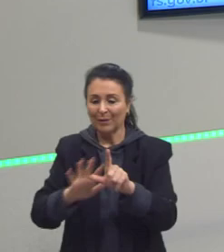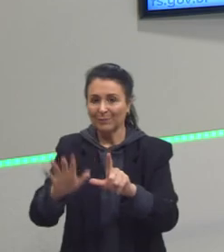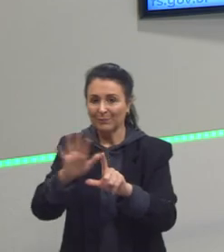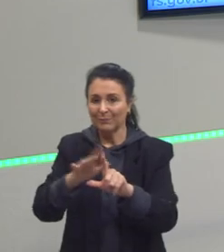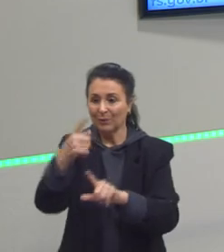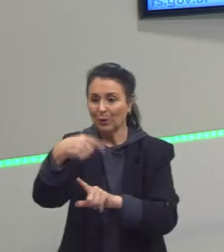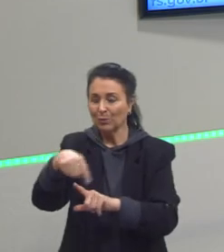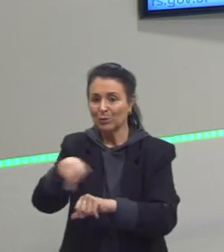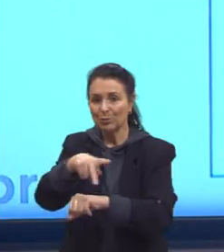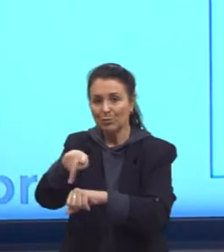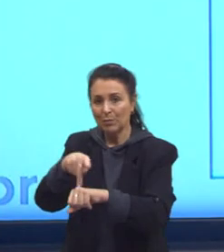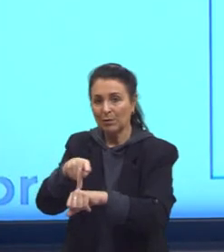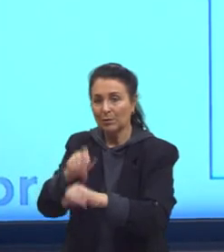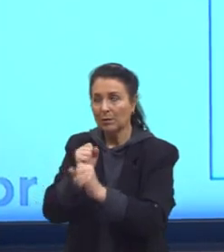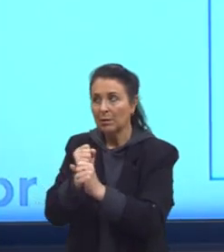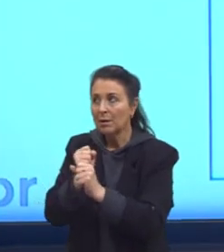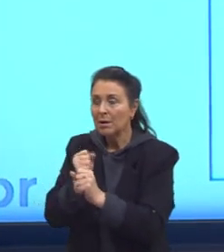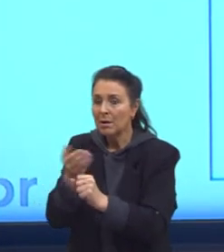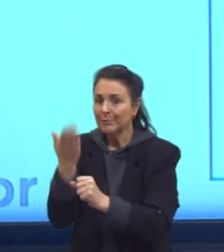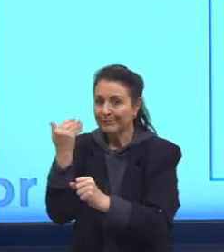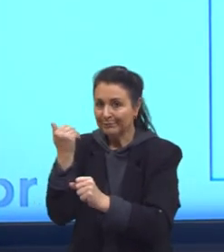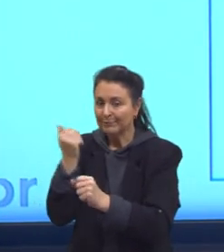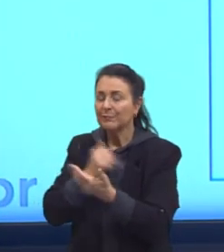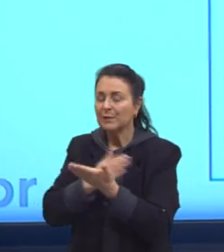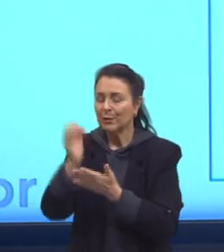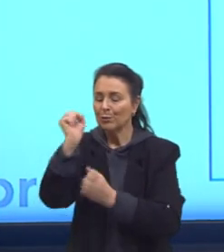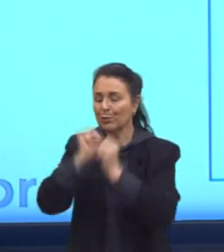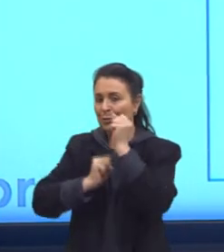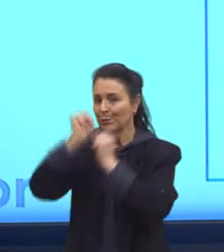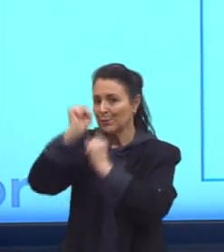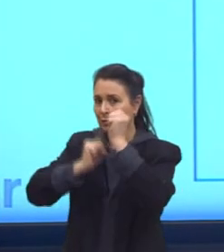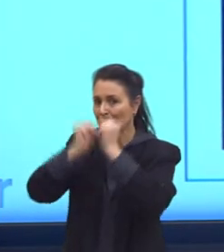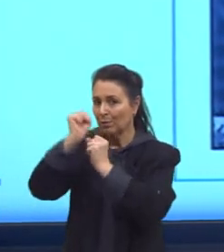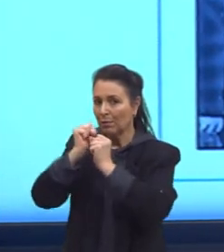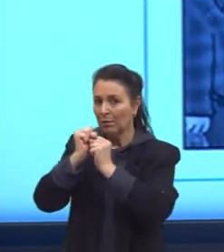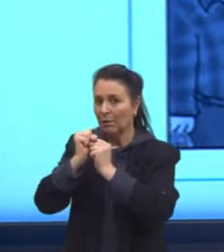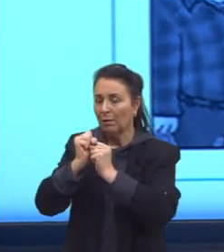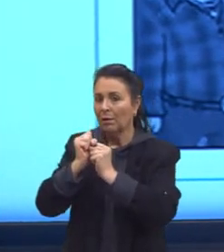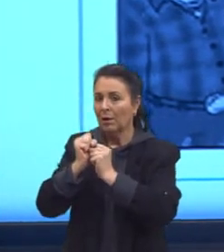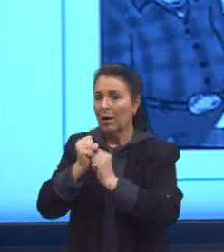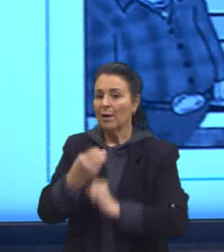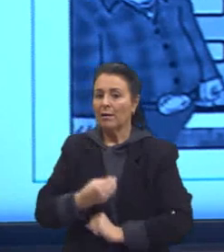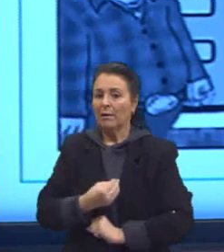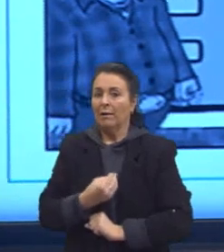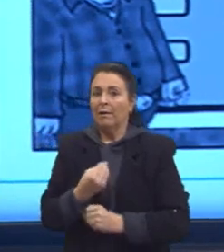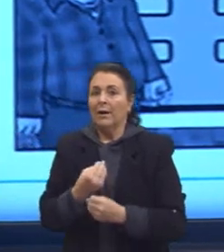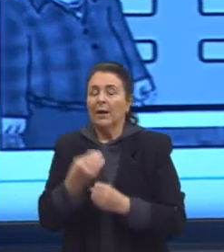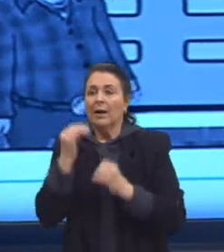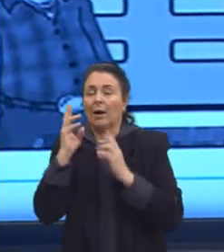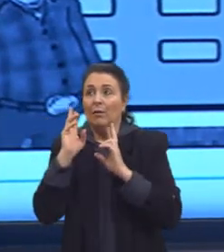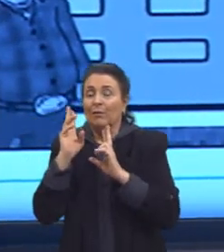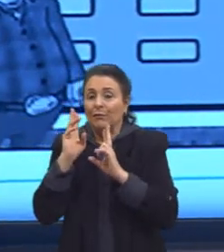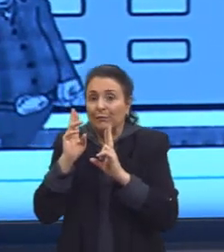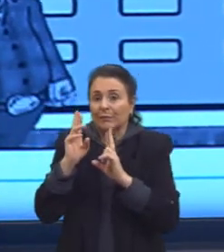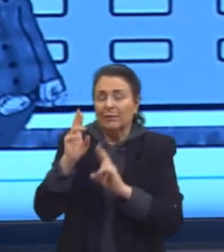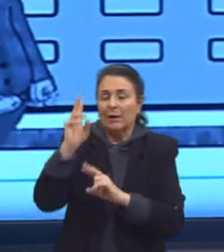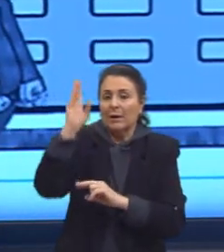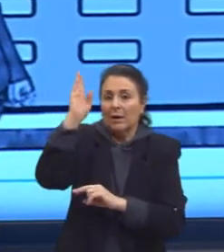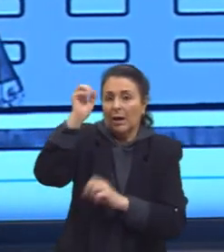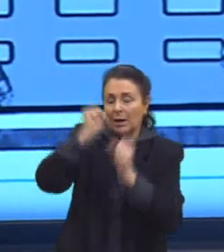países já fazem anos que estão industrializados. Viva a industrialização do Brasil, que começa aqui em São Paulo.